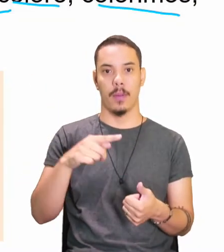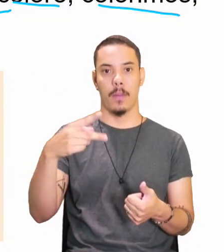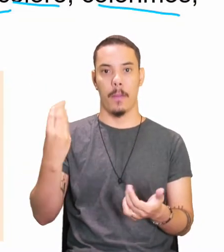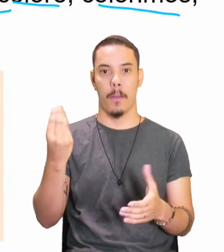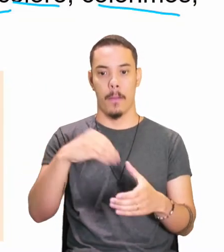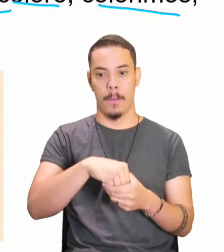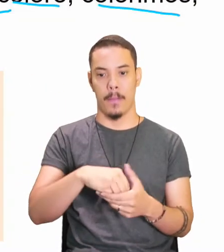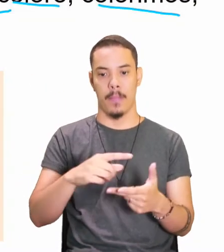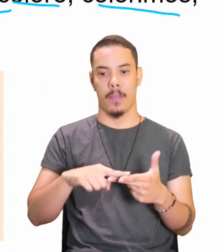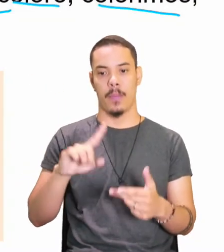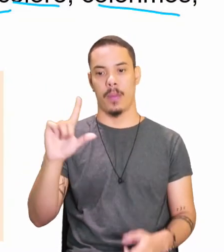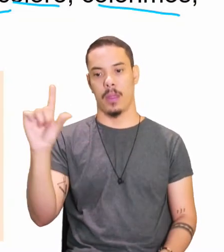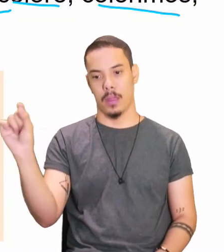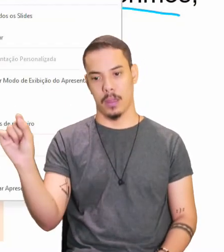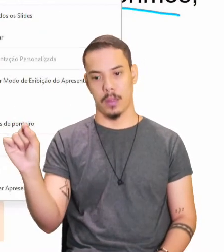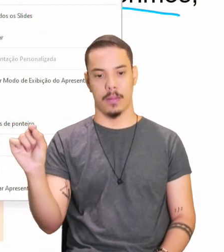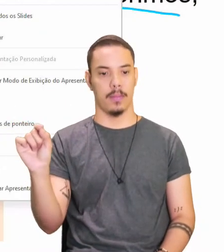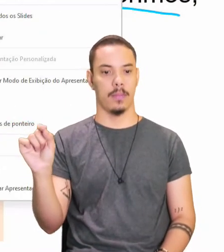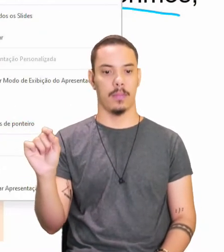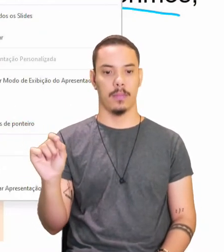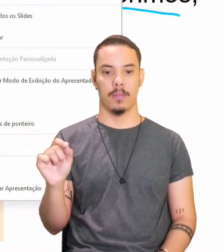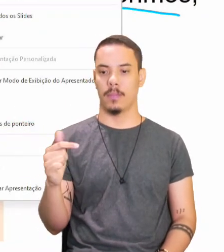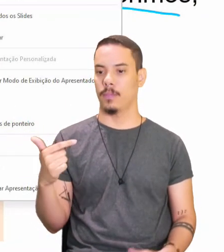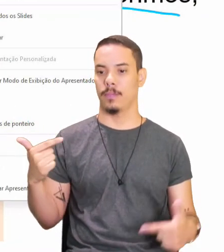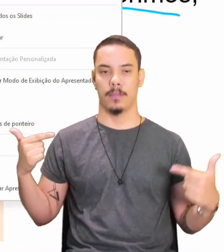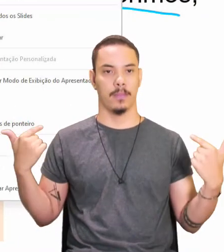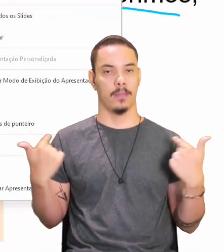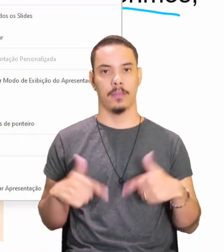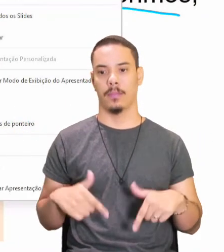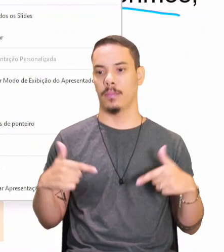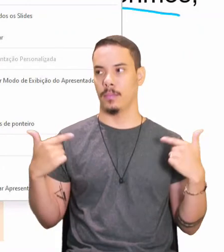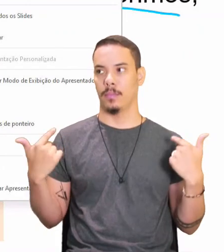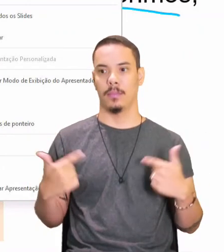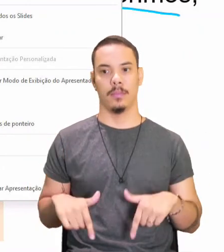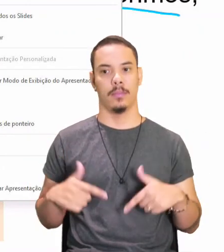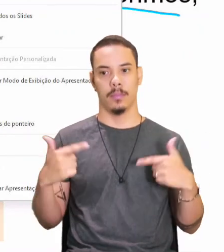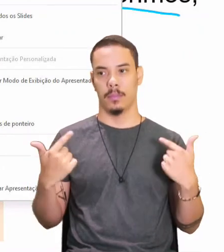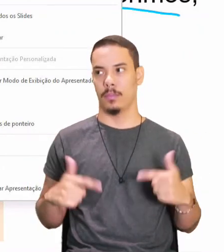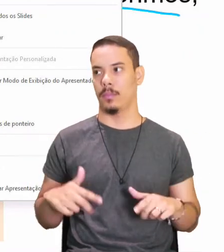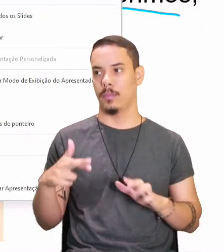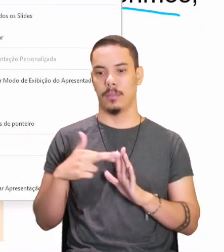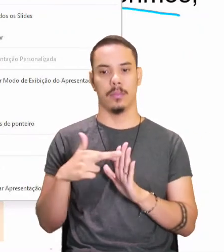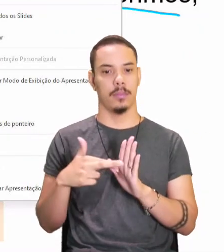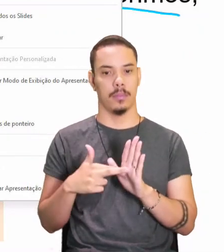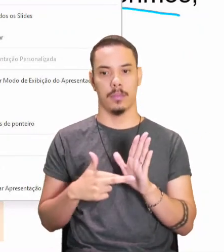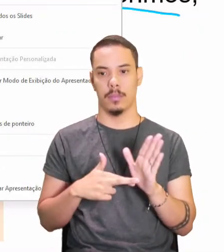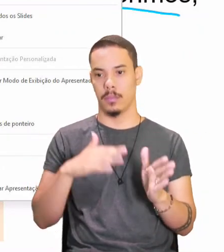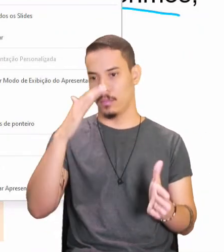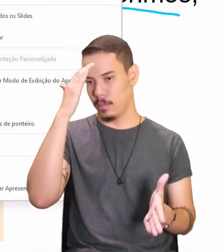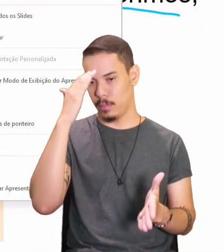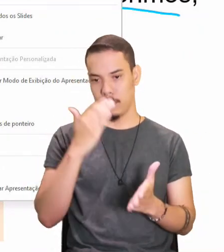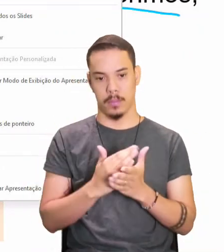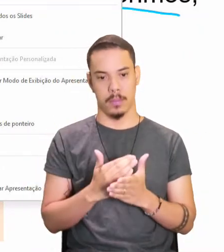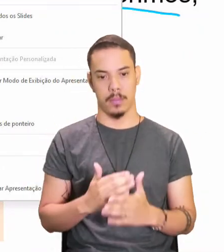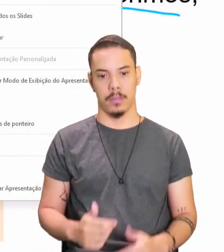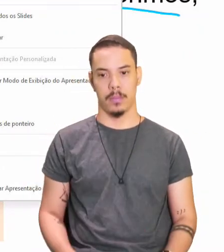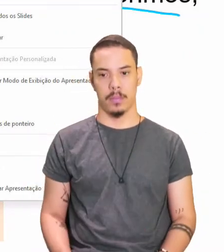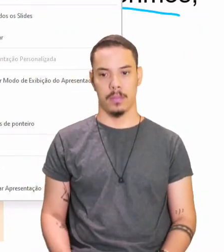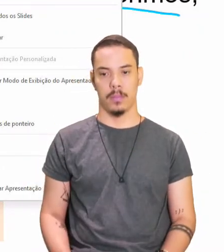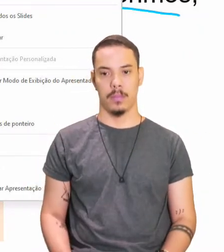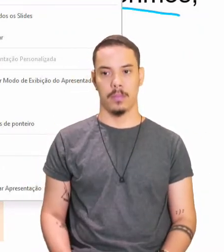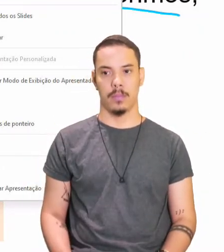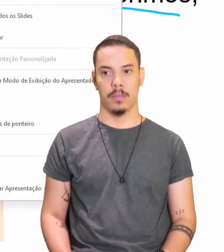por, ir, não segue esse paradigma, tá bom?